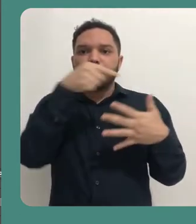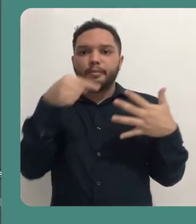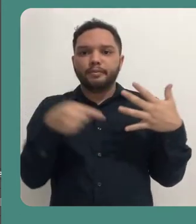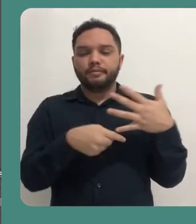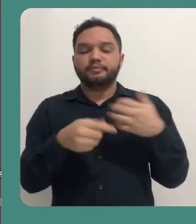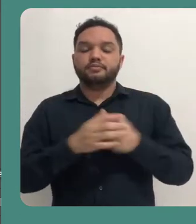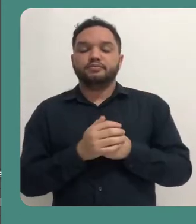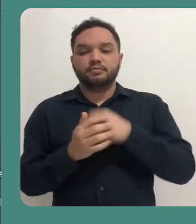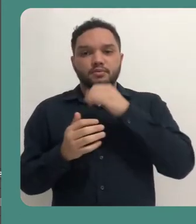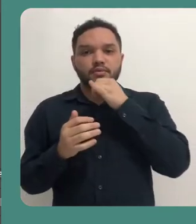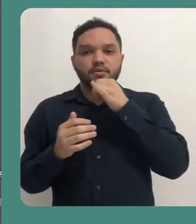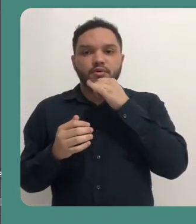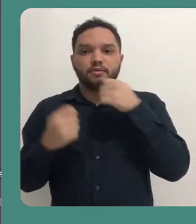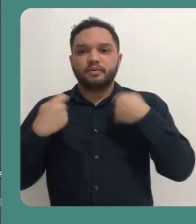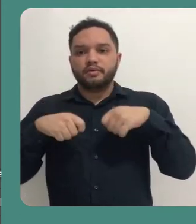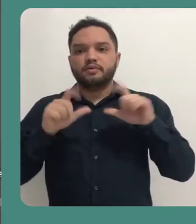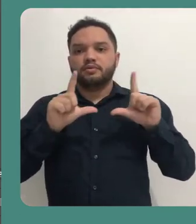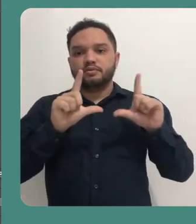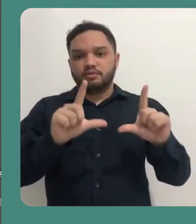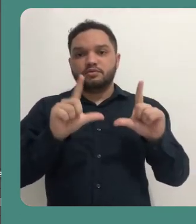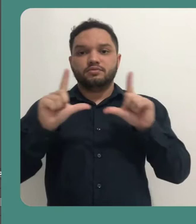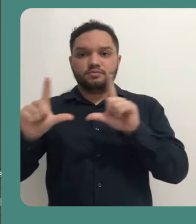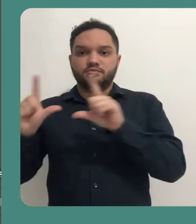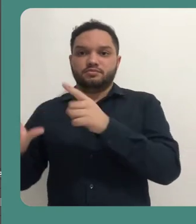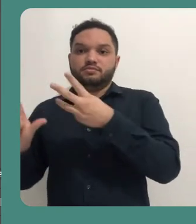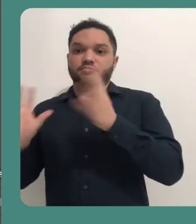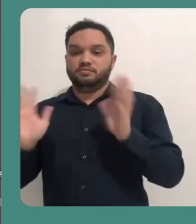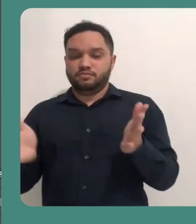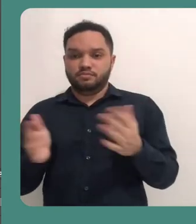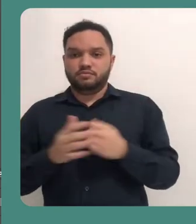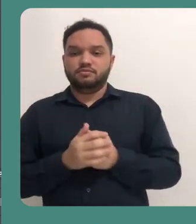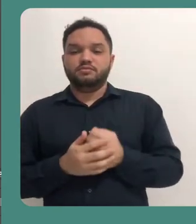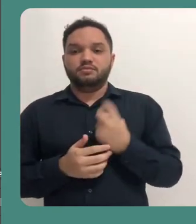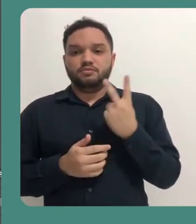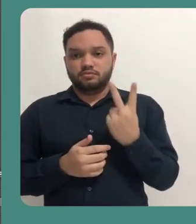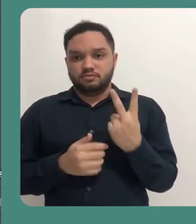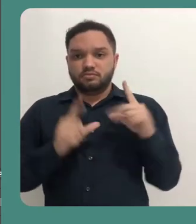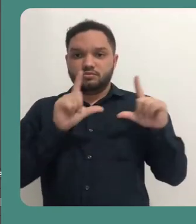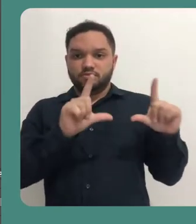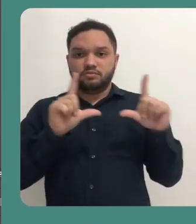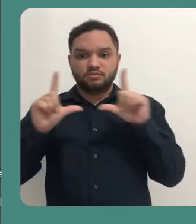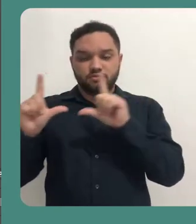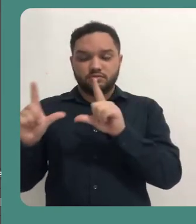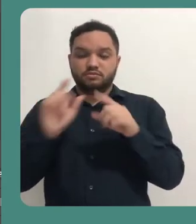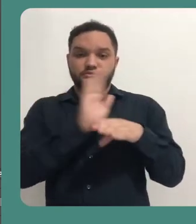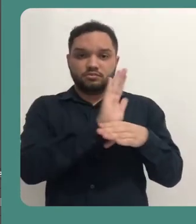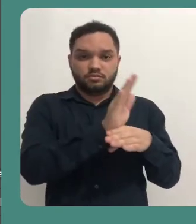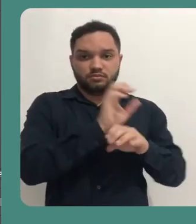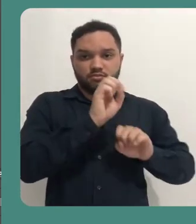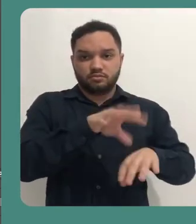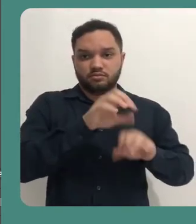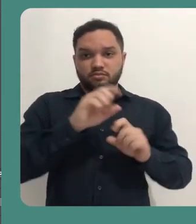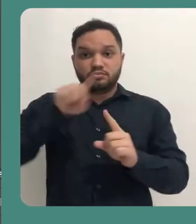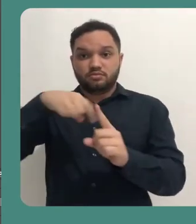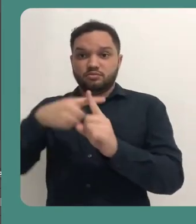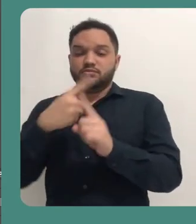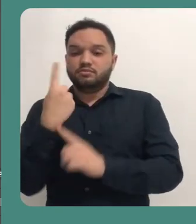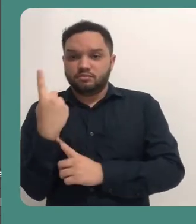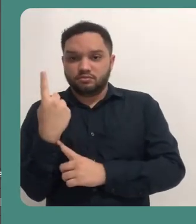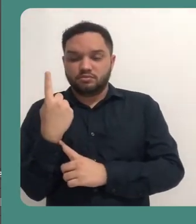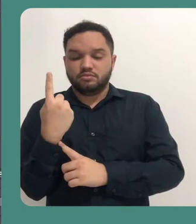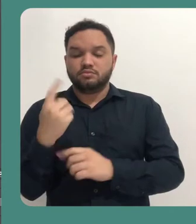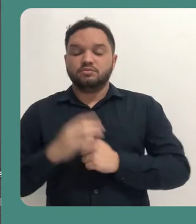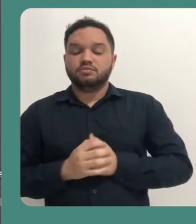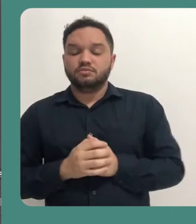Então eu preciso ter aqui no campo de cenas, três cenas criadas. Eu já tenho duas, cena, vídeo-aula, e vou criar mais uma.